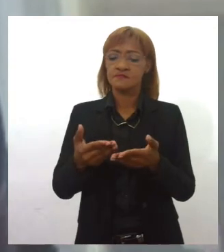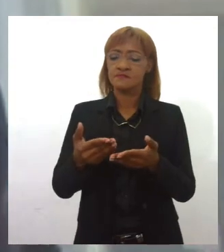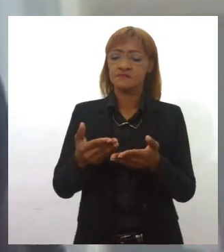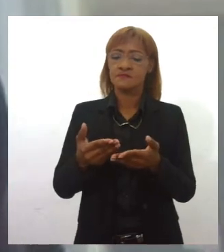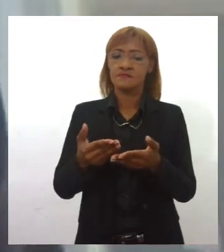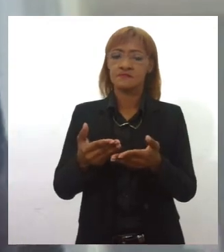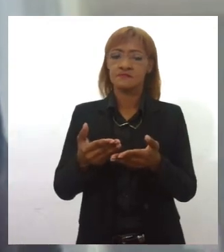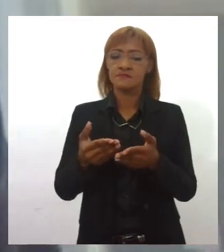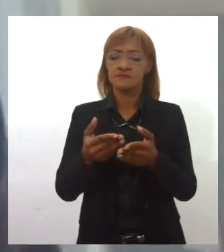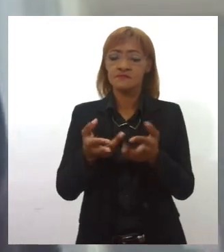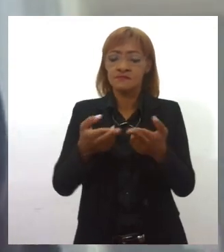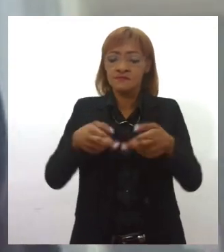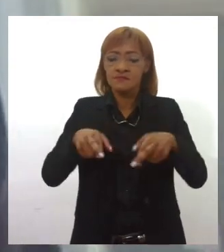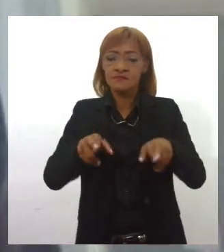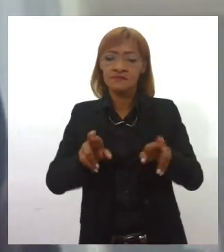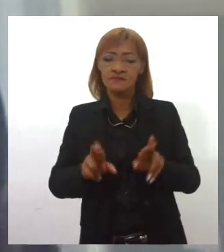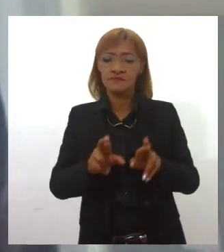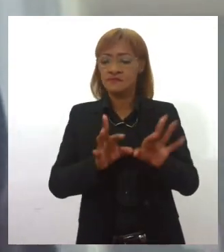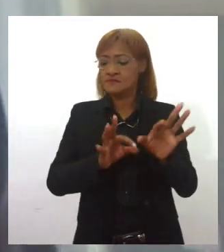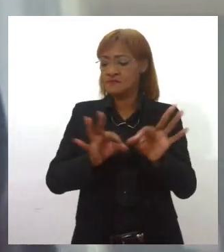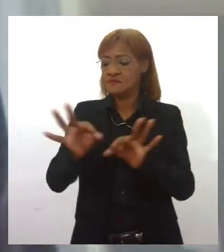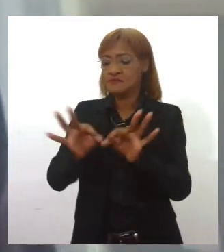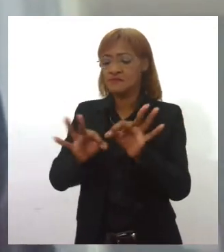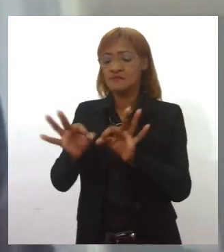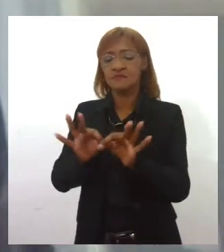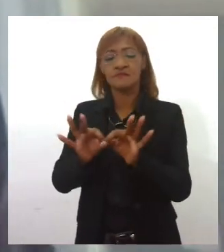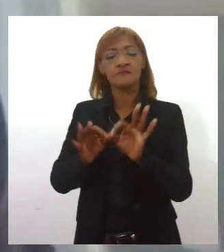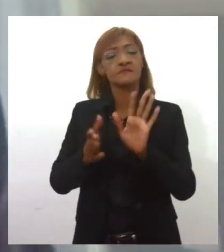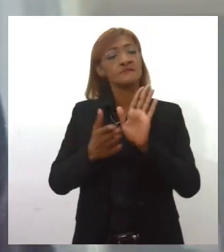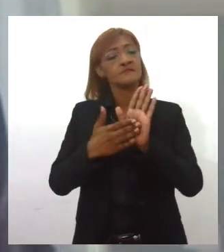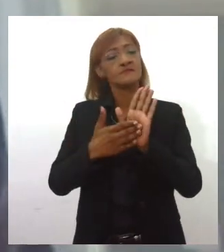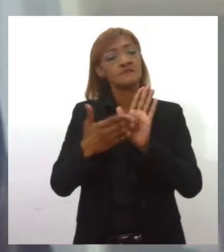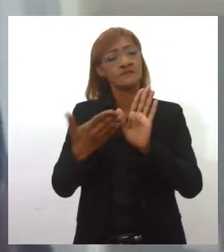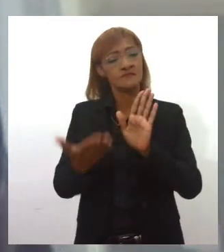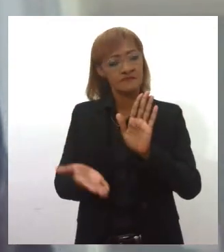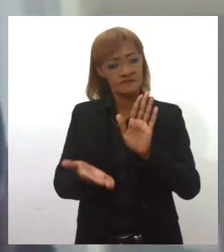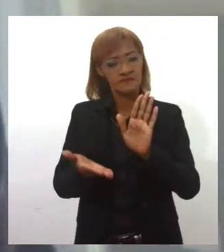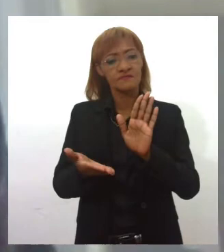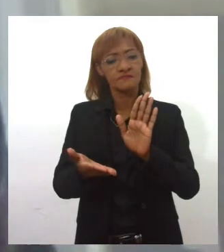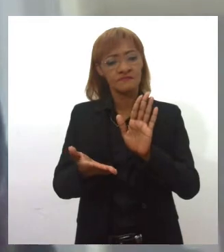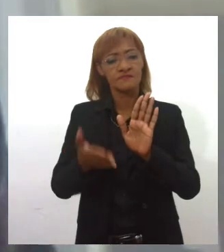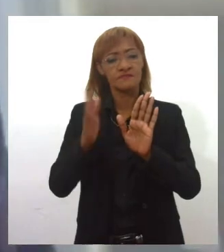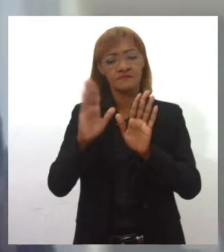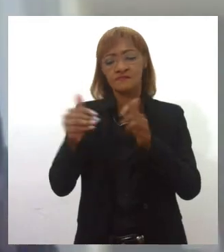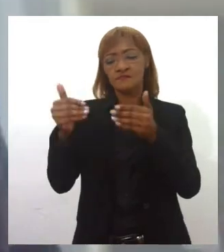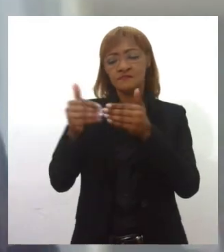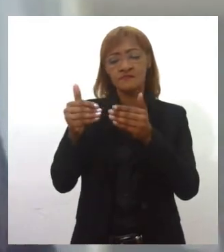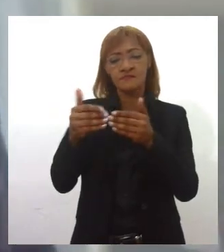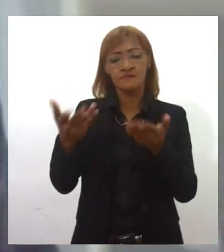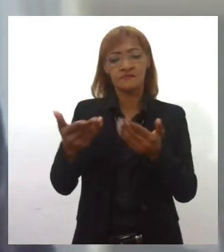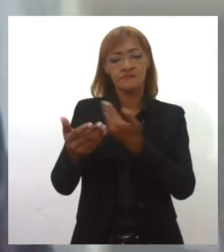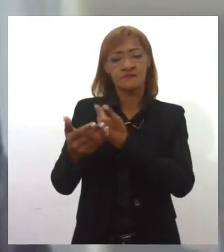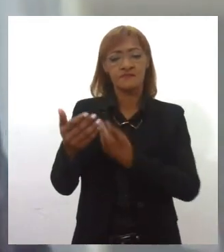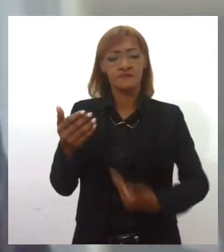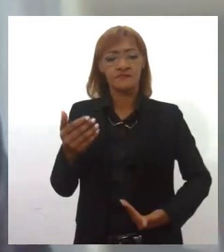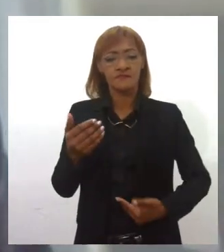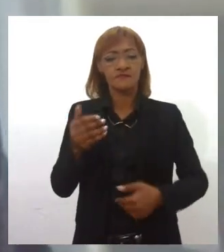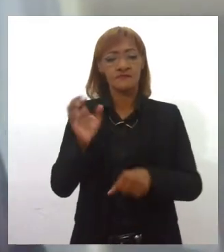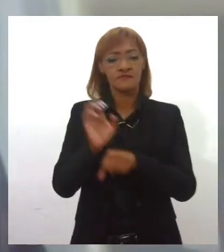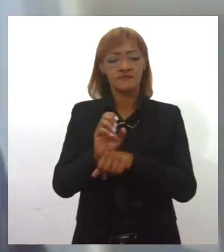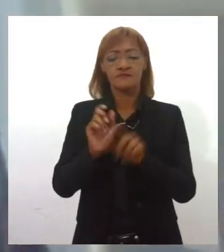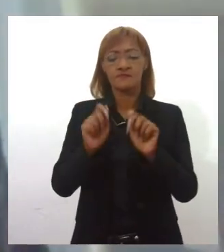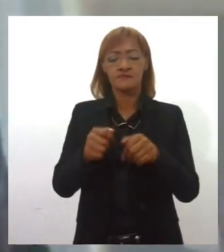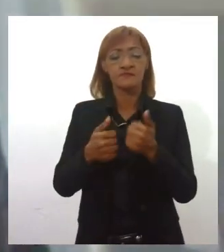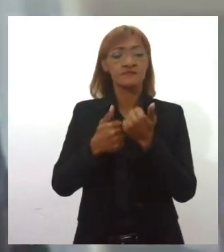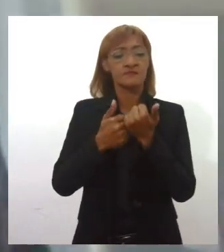corrigir com propostas, evidentemente, alinhadas a alguma política de Estado, e que devem ser apoiadas